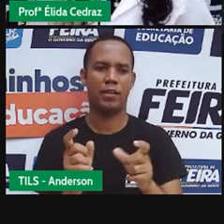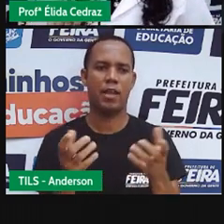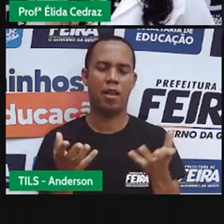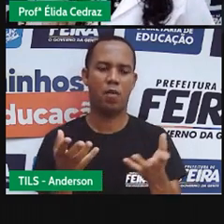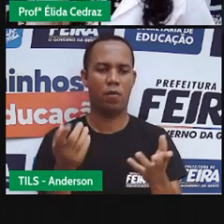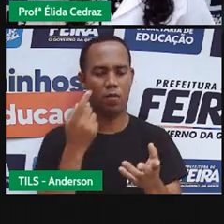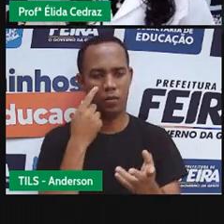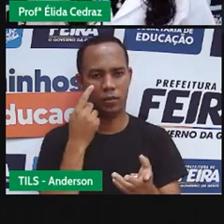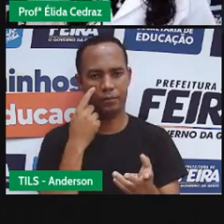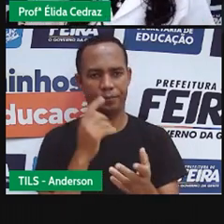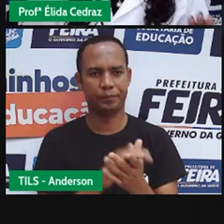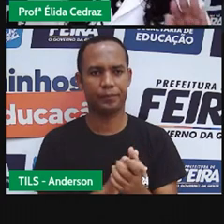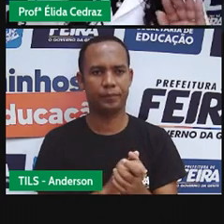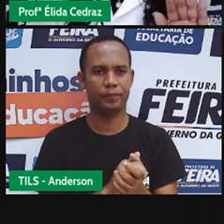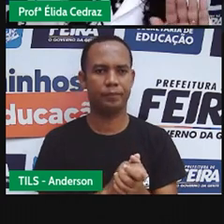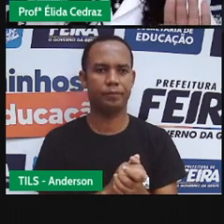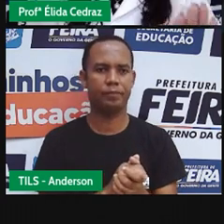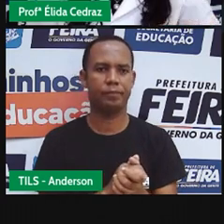falamos as palavras.